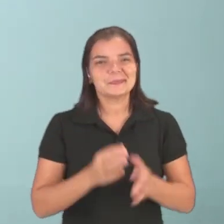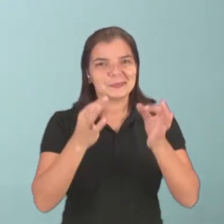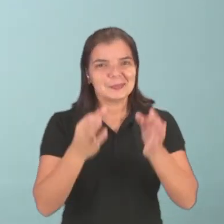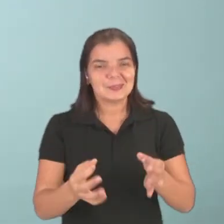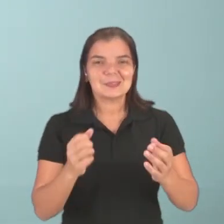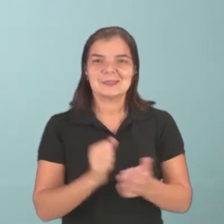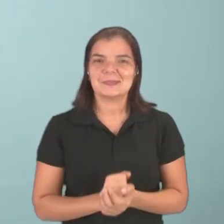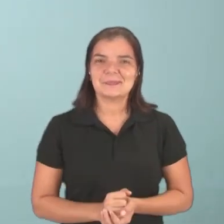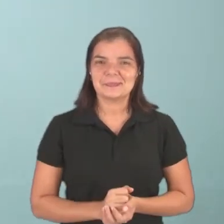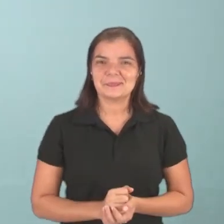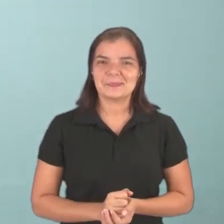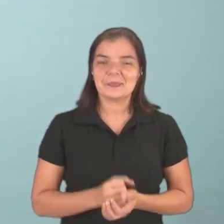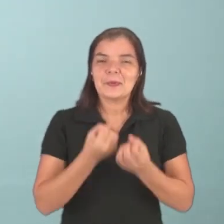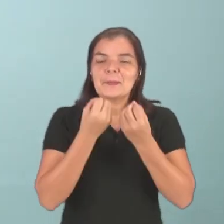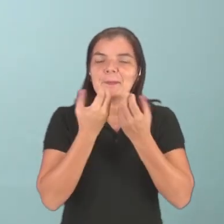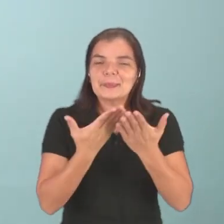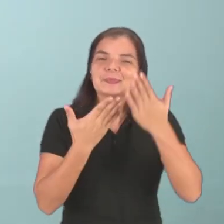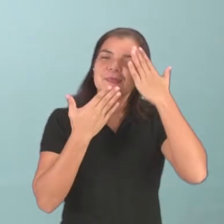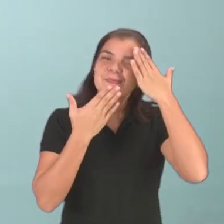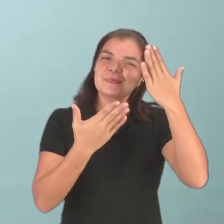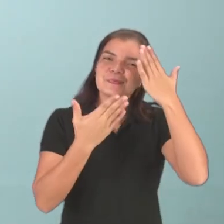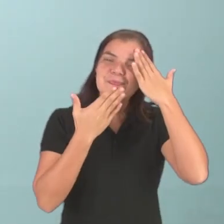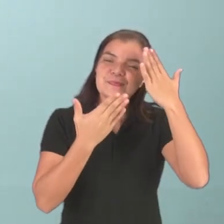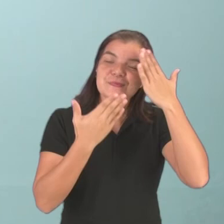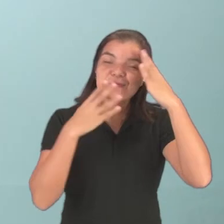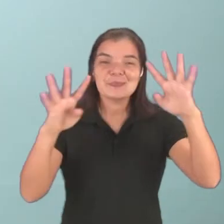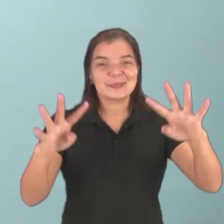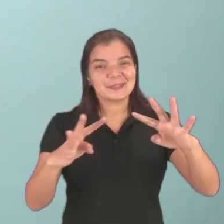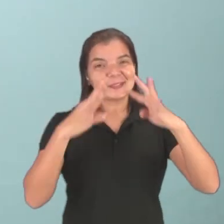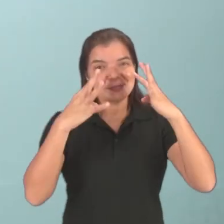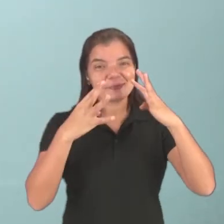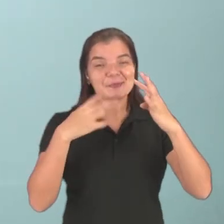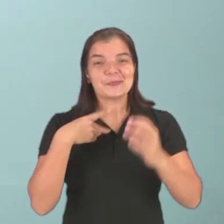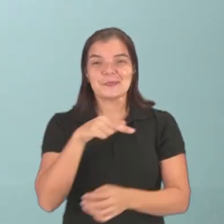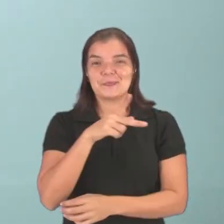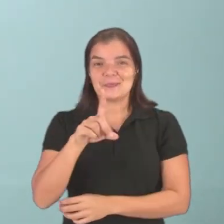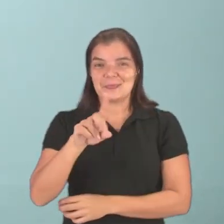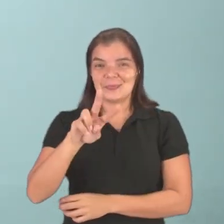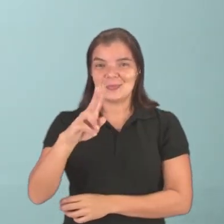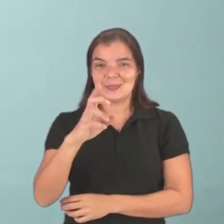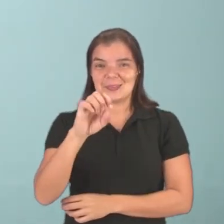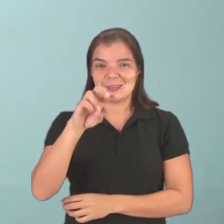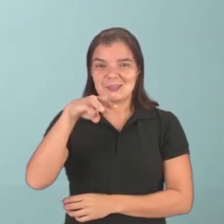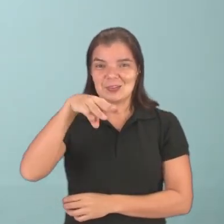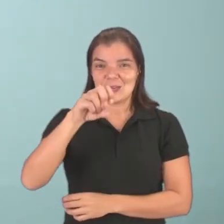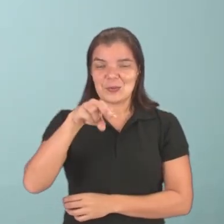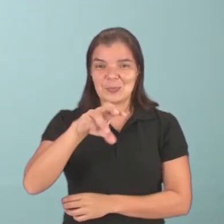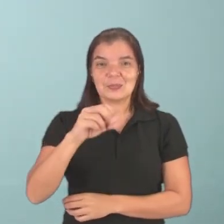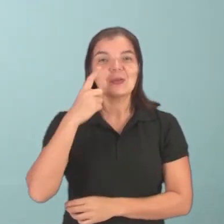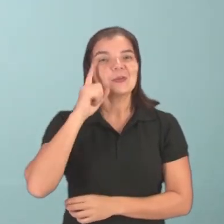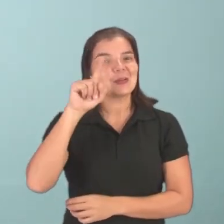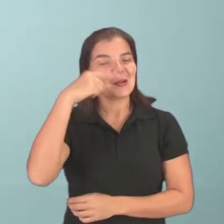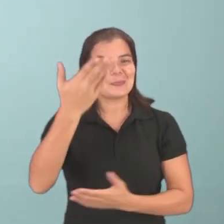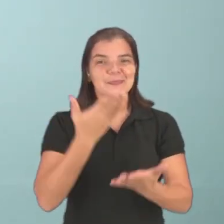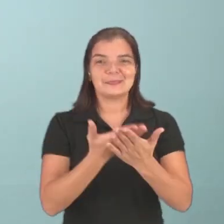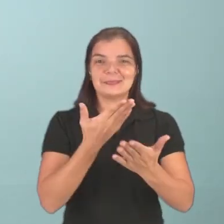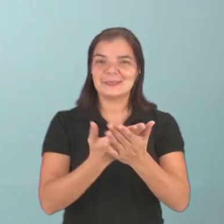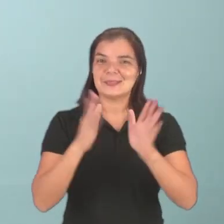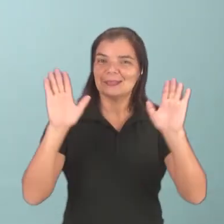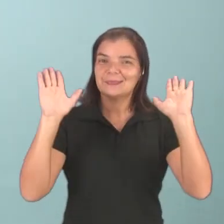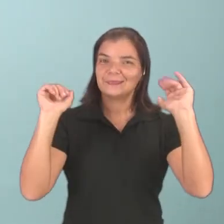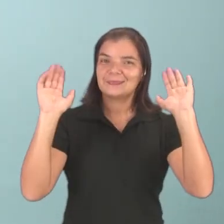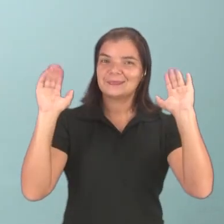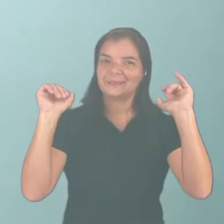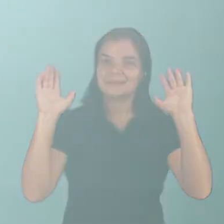certo? Chicos, muchísimas gracias por la atención. Eu sou o professor Jameson Mesquita e nos vemos na próxima classe.